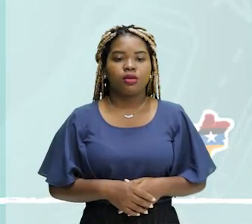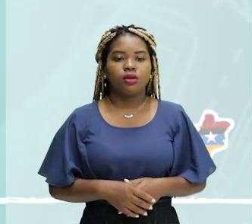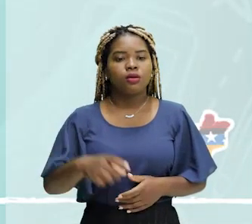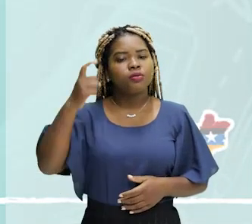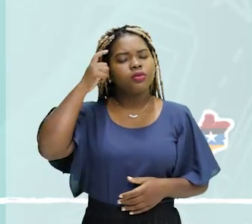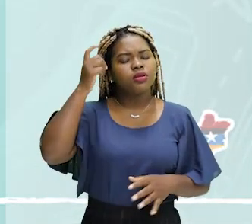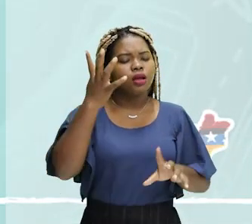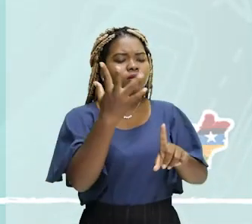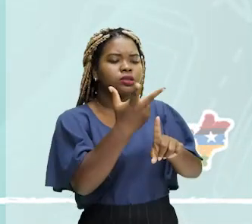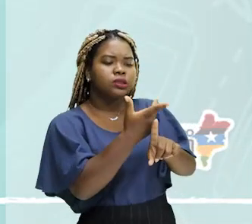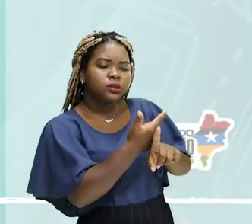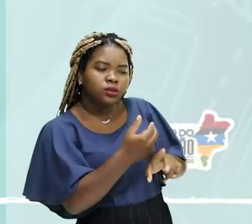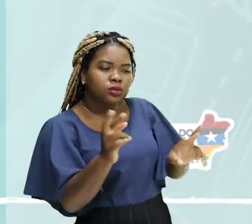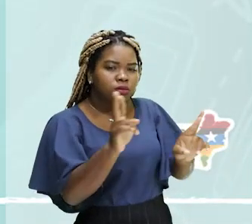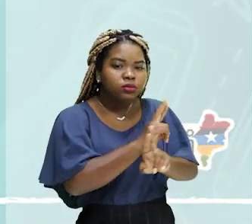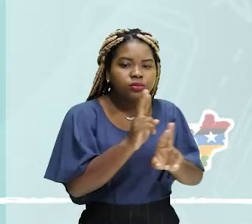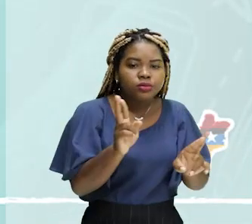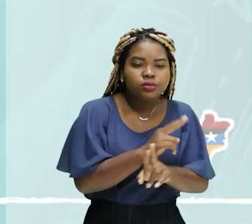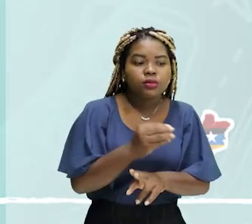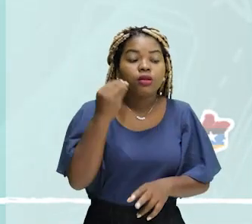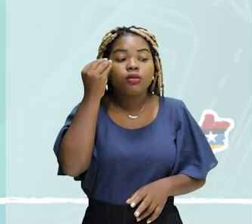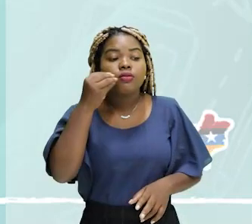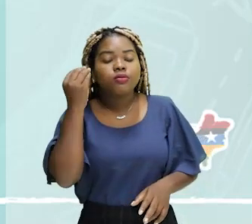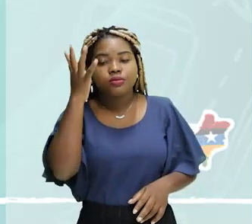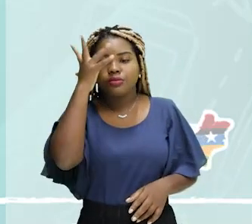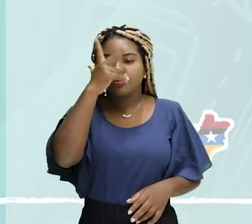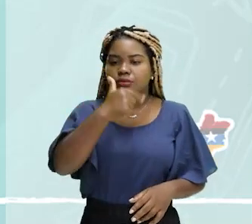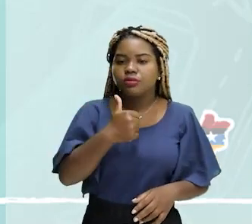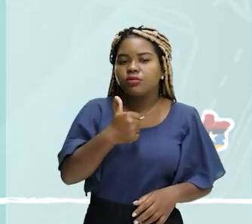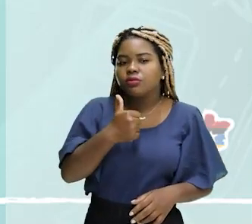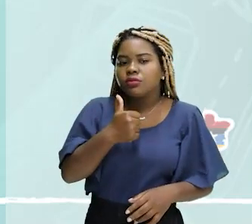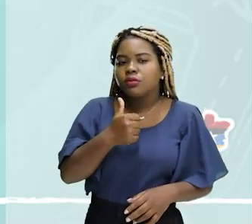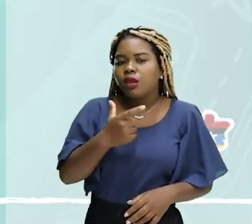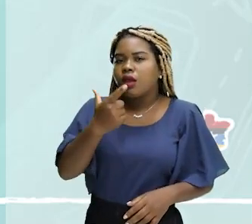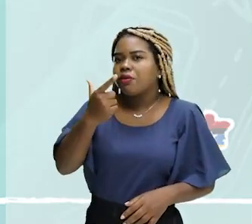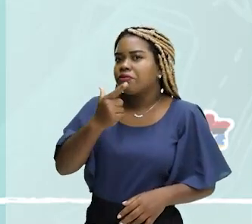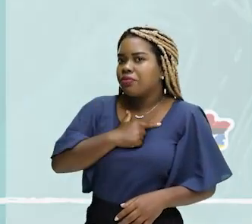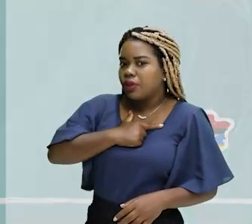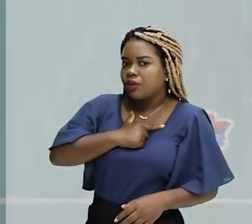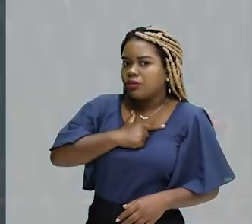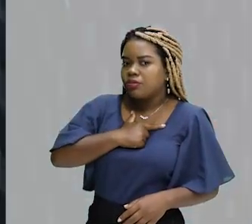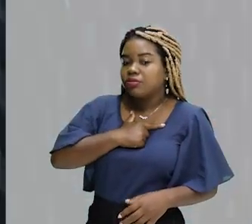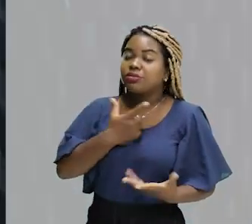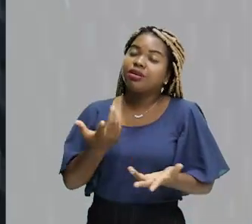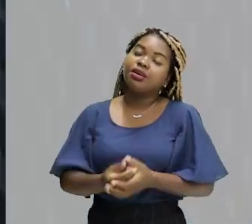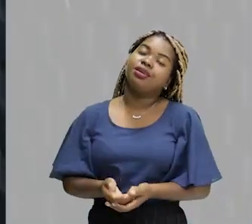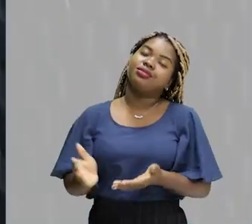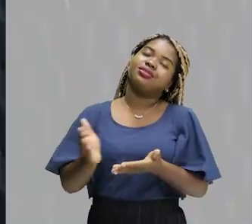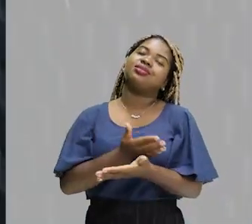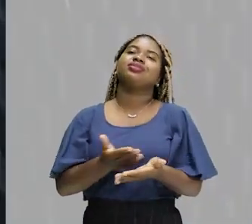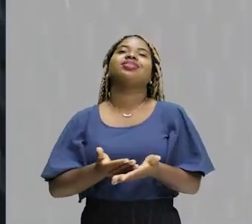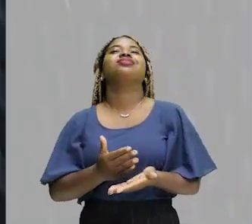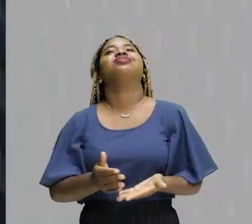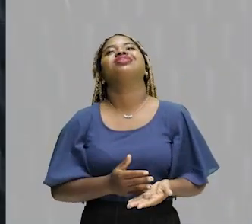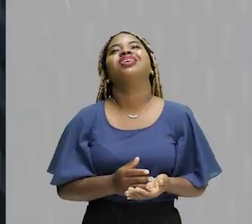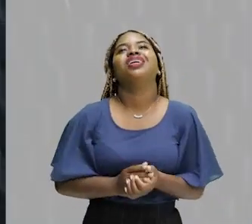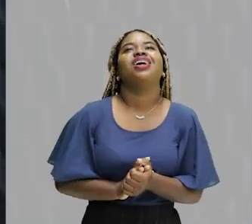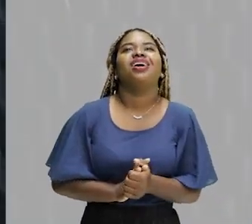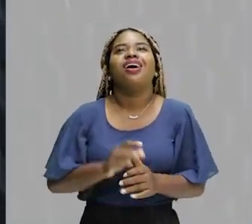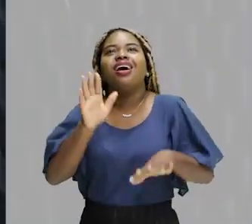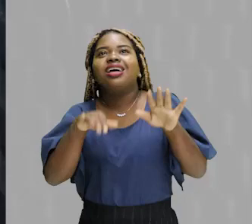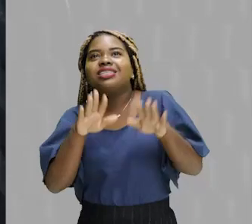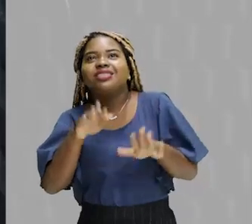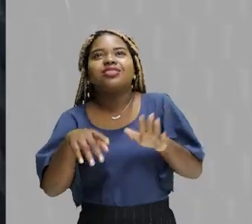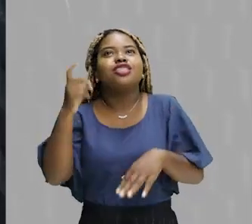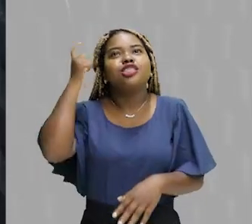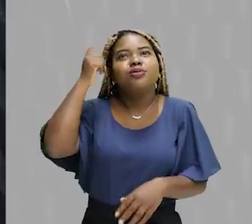mencionamos sobre a experiência estética feio. É, porque às vezes a gente pensa dentro da teoria estética.